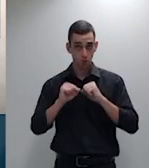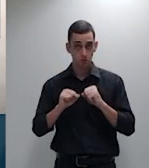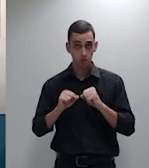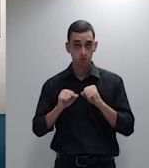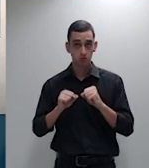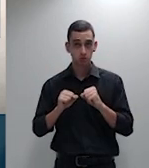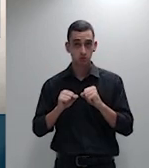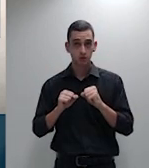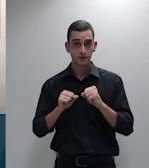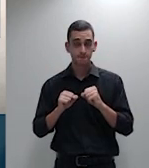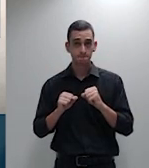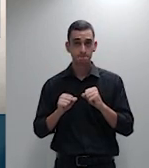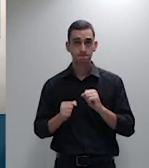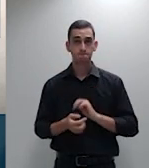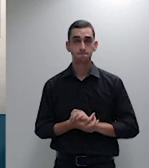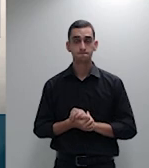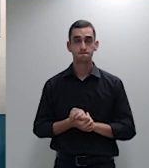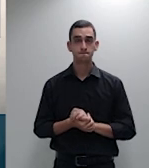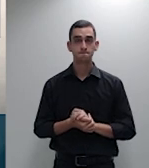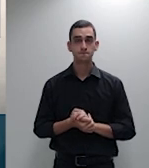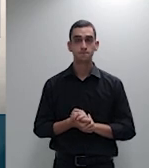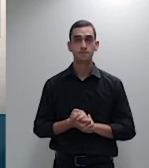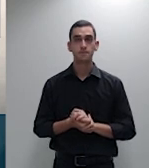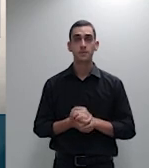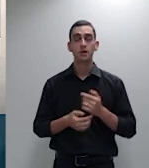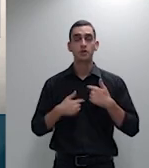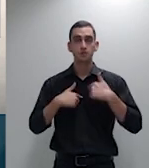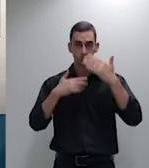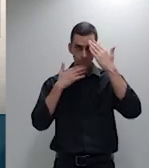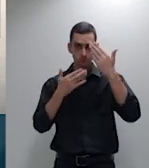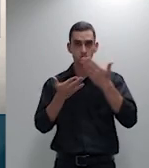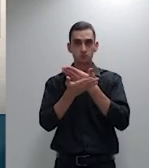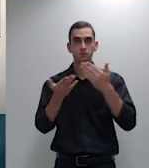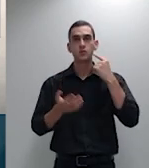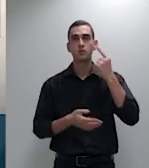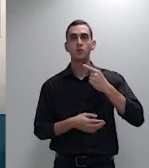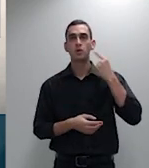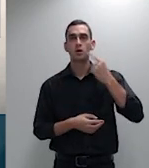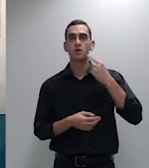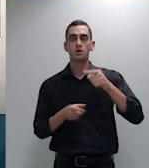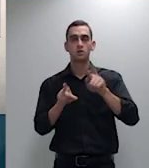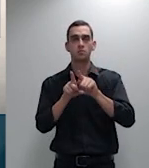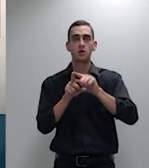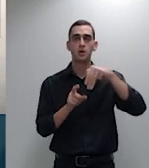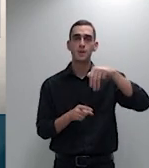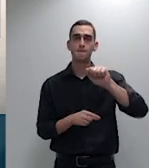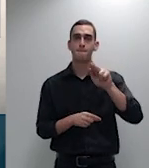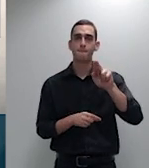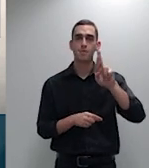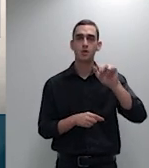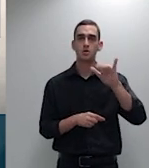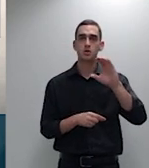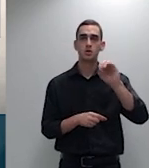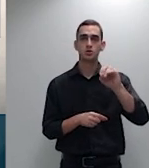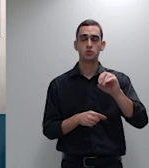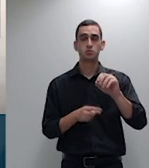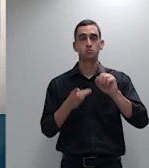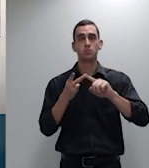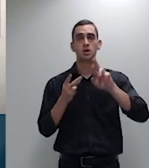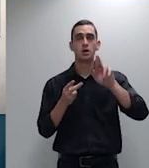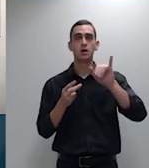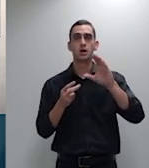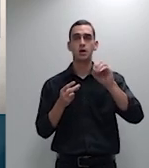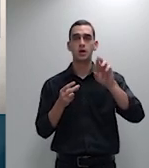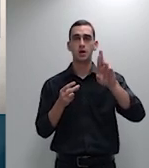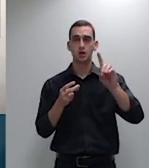então eu agradeço aos advogados doutor Maurício e doutor Ricardo e proclamo o resultado a sessão por